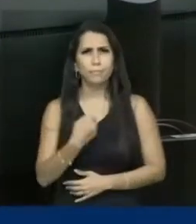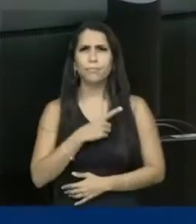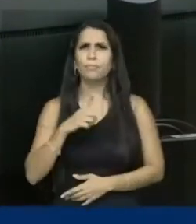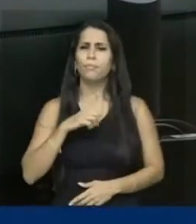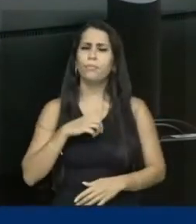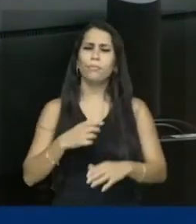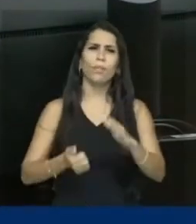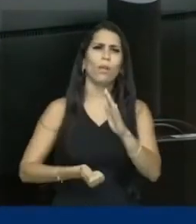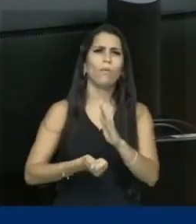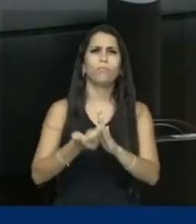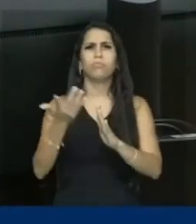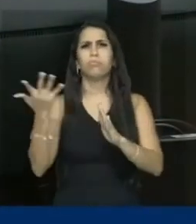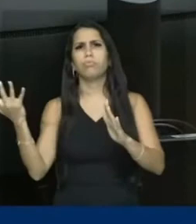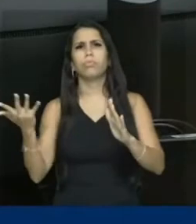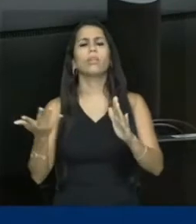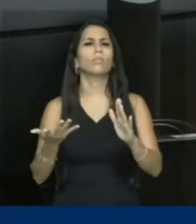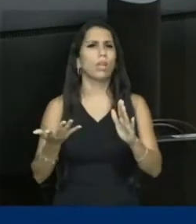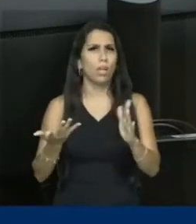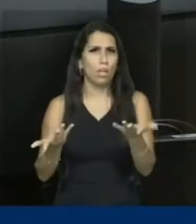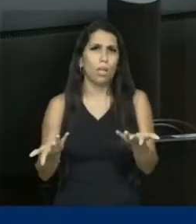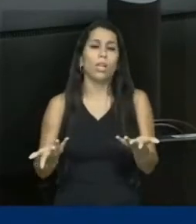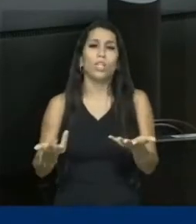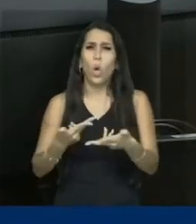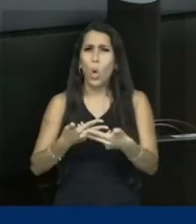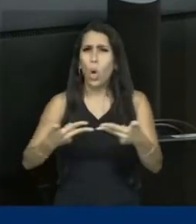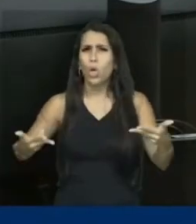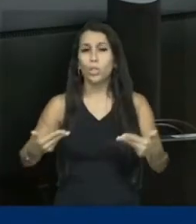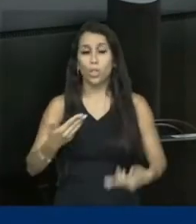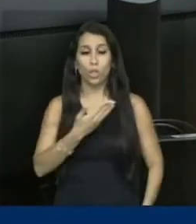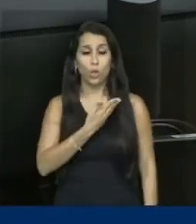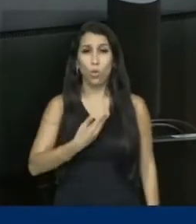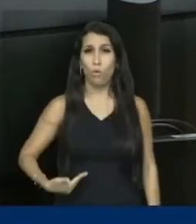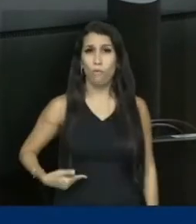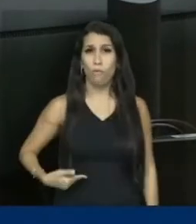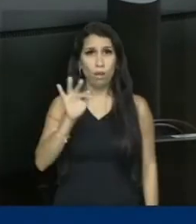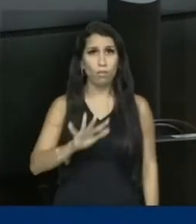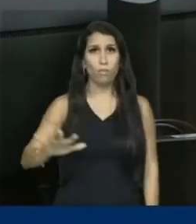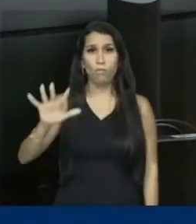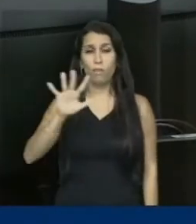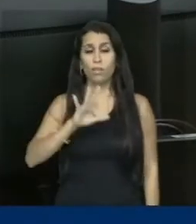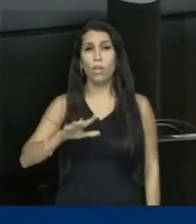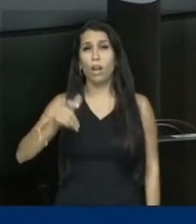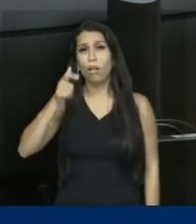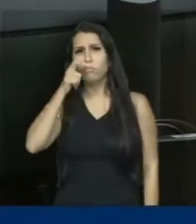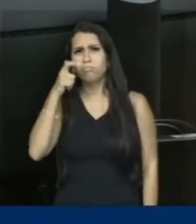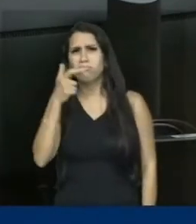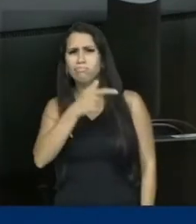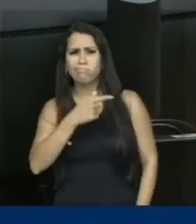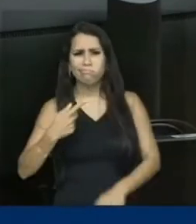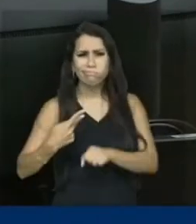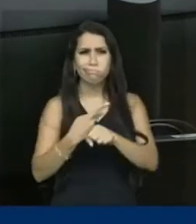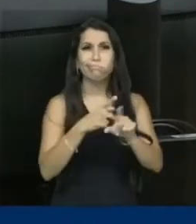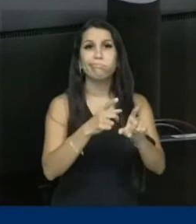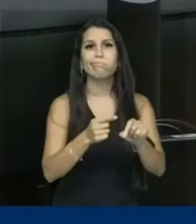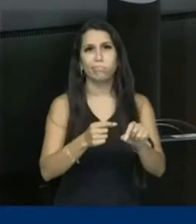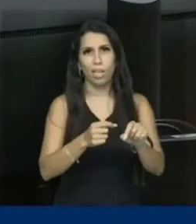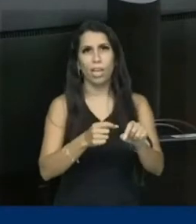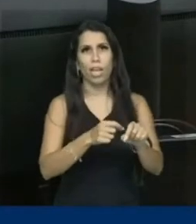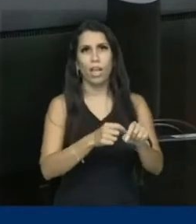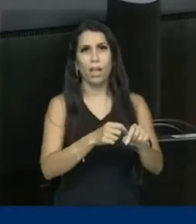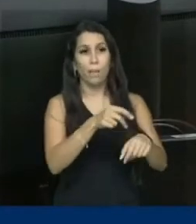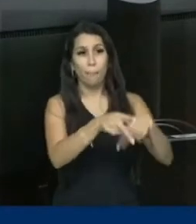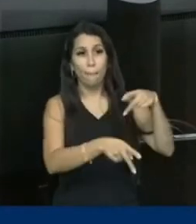proposições, partindo do governo federal, que são proposições que buscam eliminar direitos das pessoas com